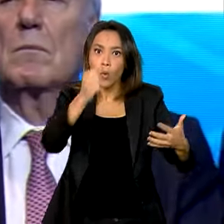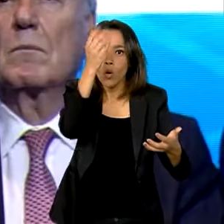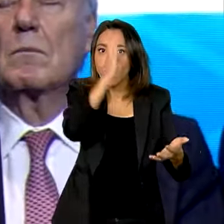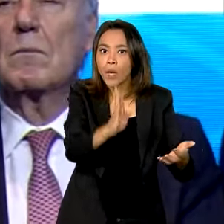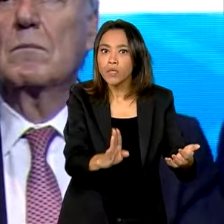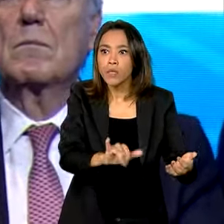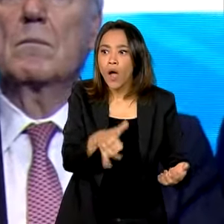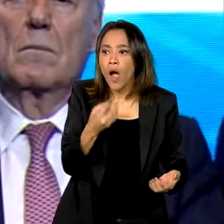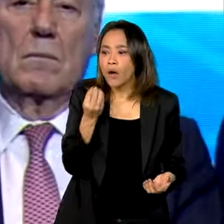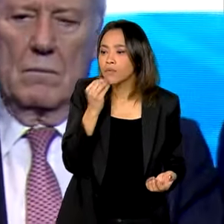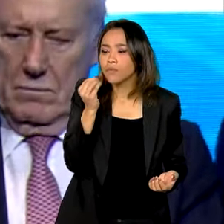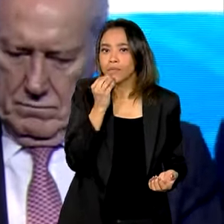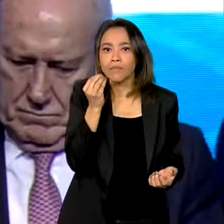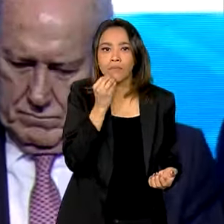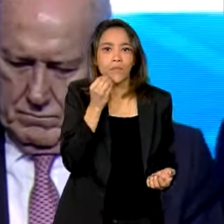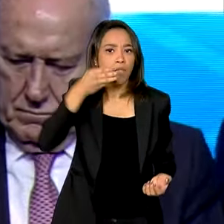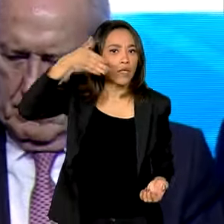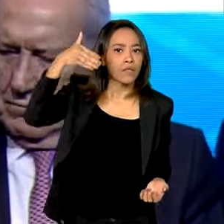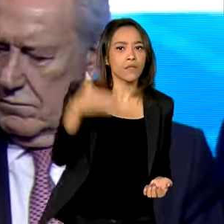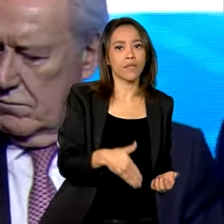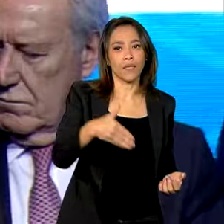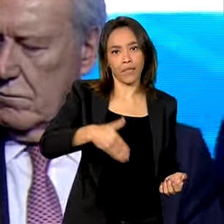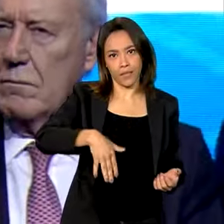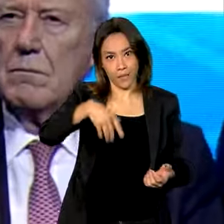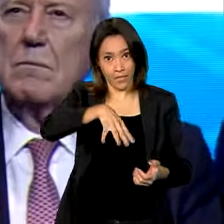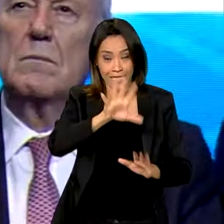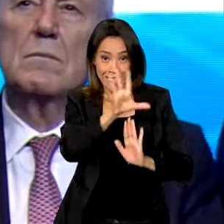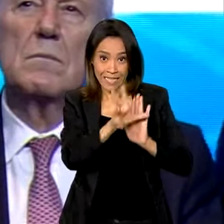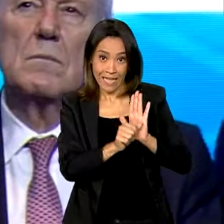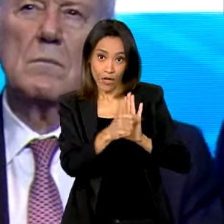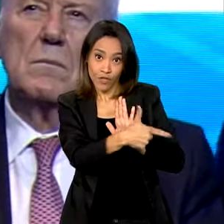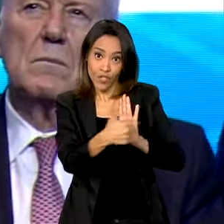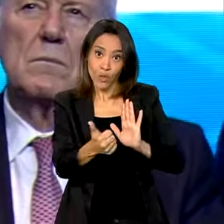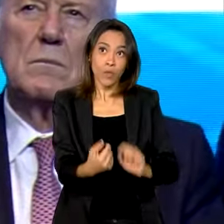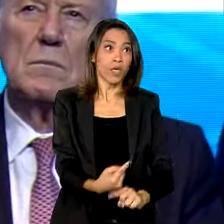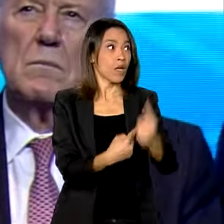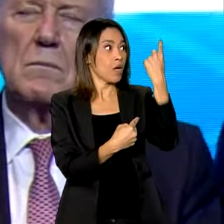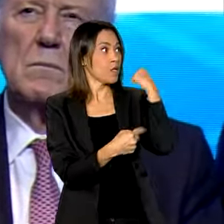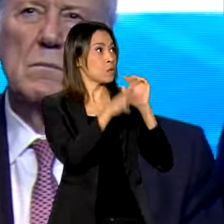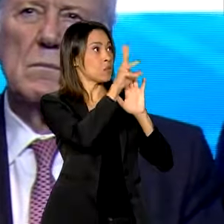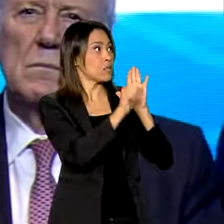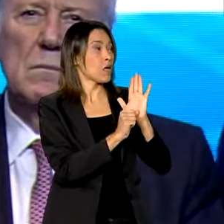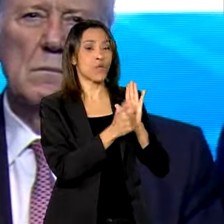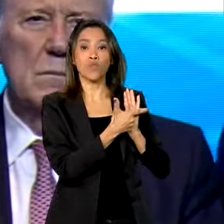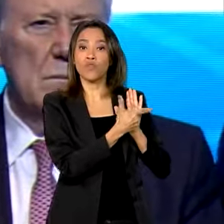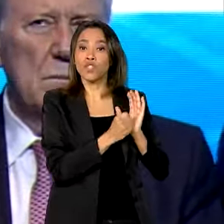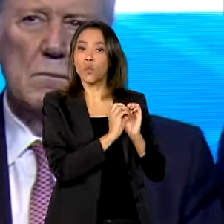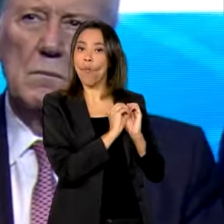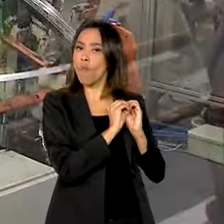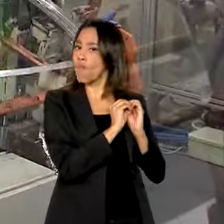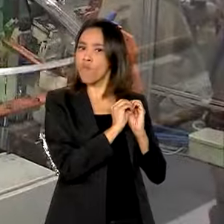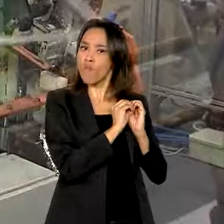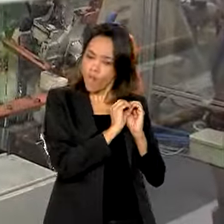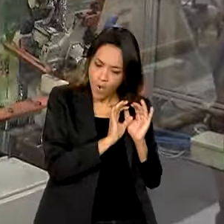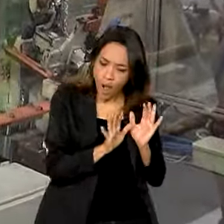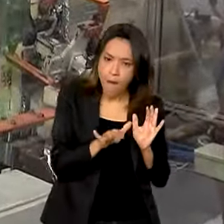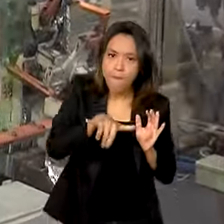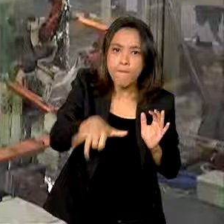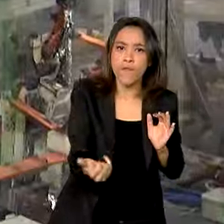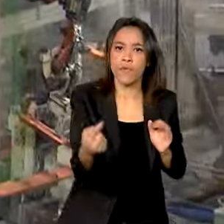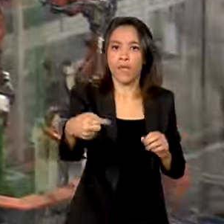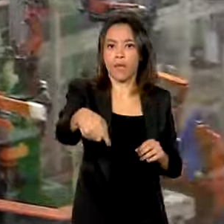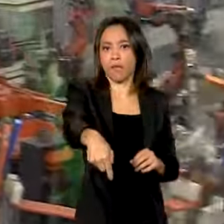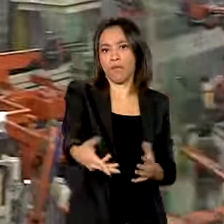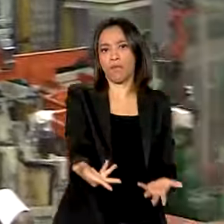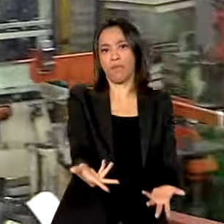tem uma oportunidade no século XXI, que ele não teve no século XX. E nós temos que tirar proveito disso.